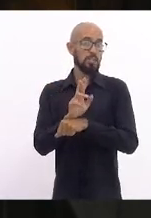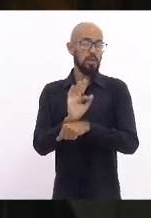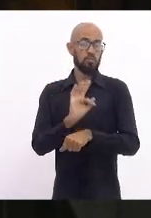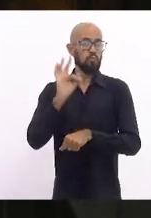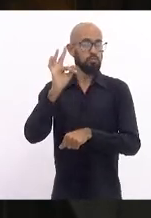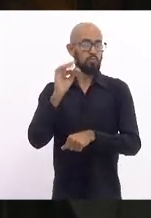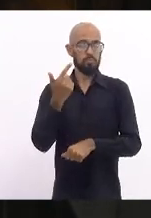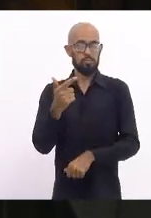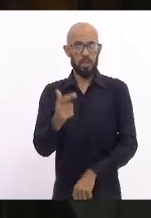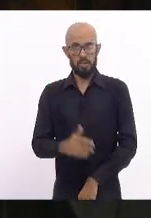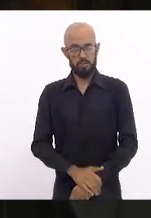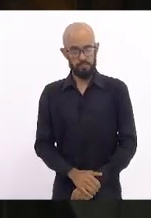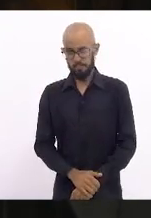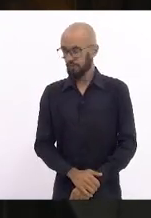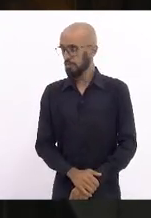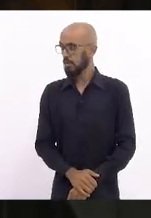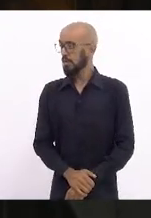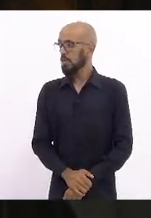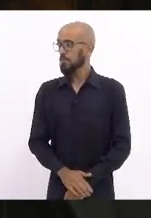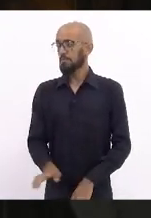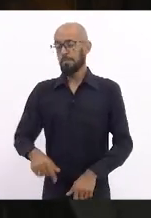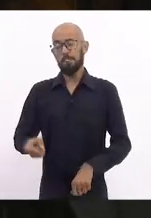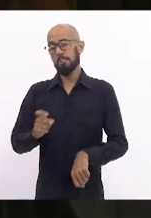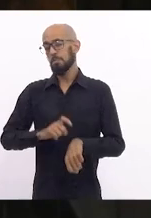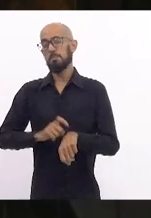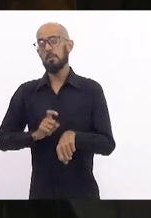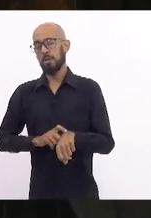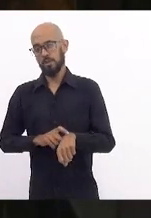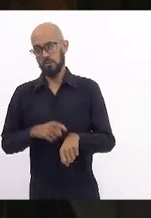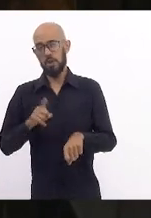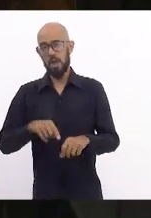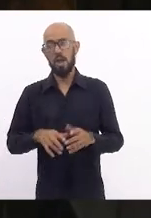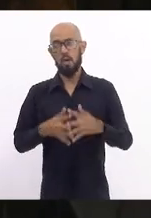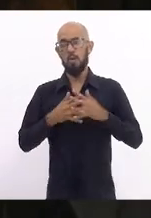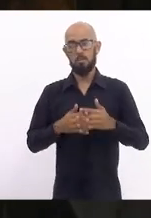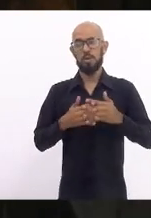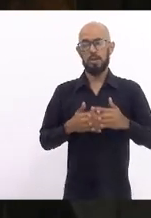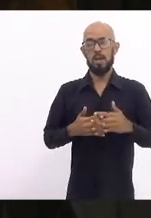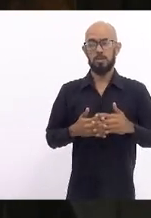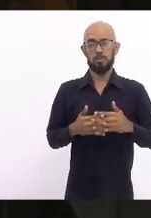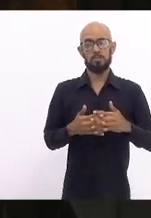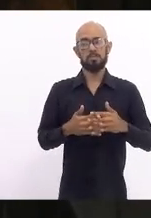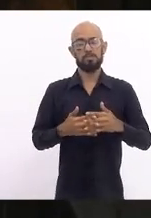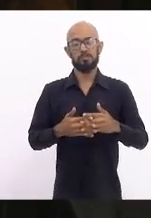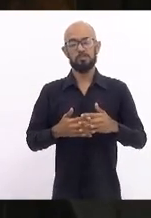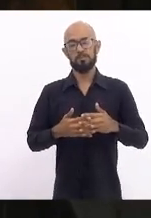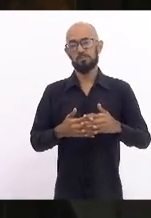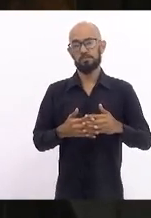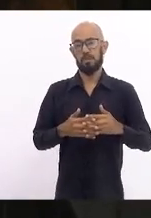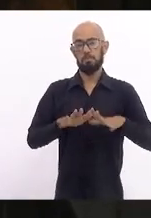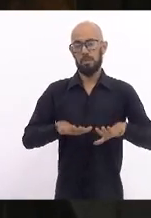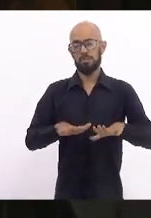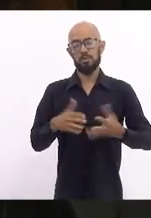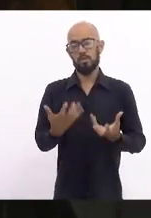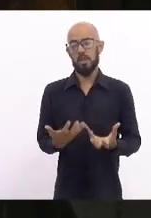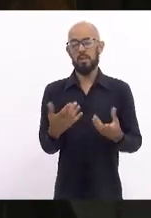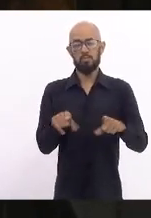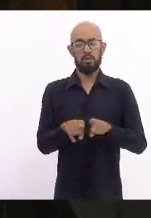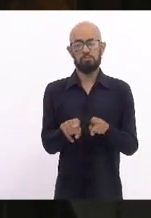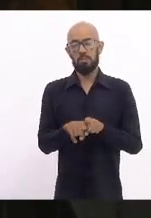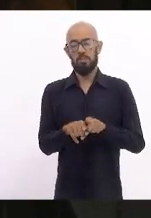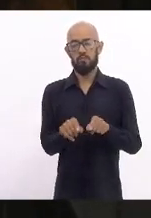momento, deputada, muito difícil, muito difícil. Mas eu queria fazer uma última